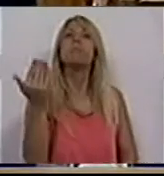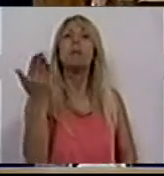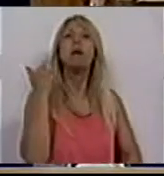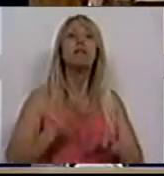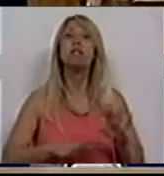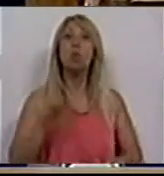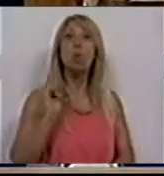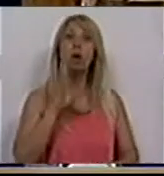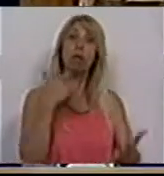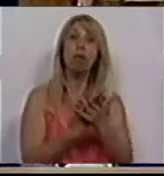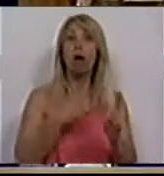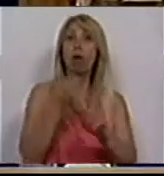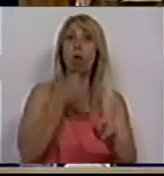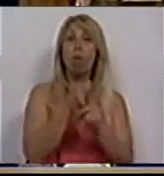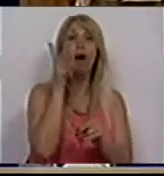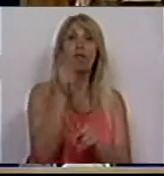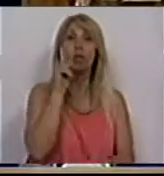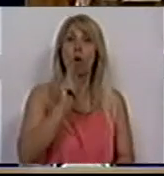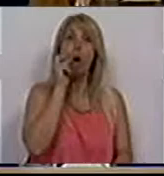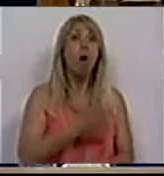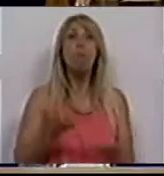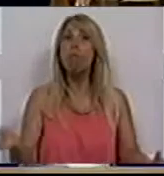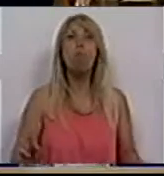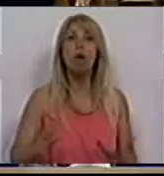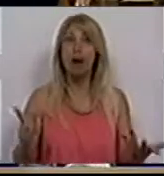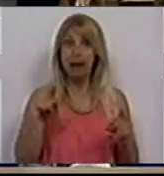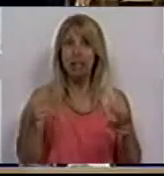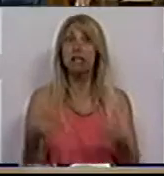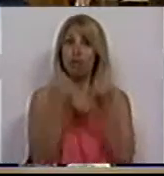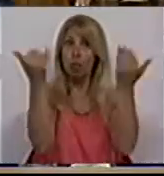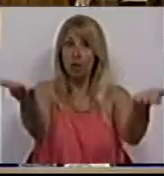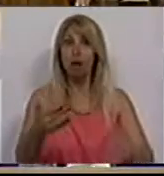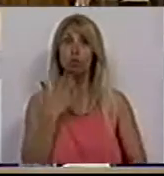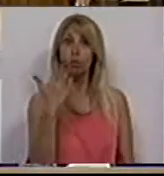fazer para combater a violência de género? É este o desafio que lançamos. Muito obrigada. Obrigada.